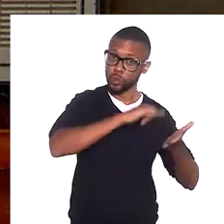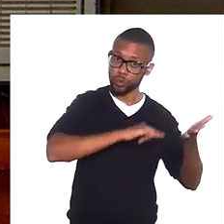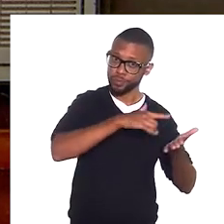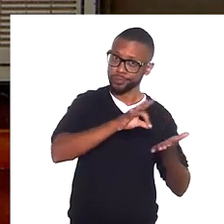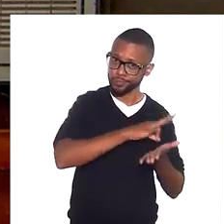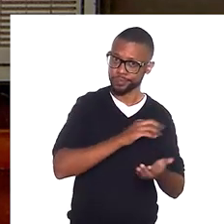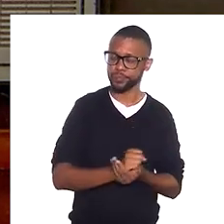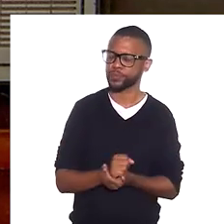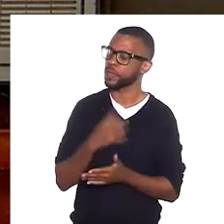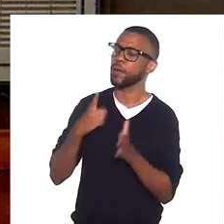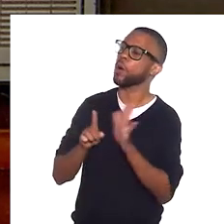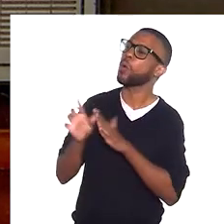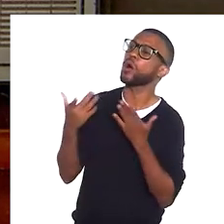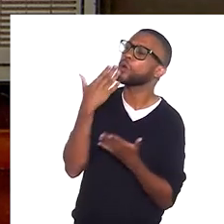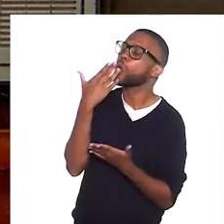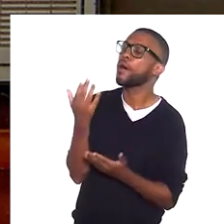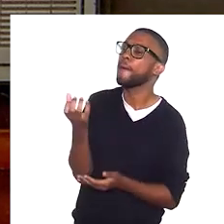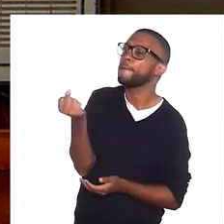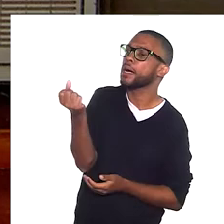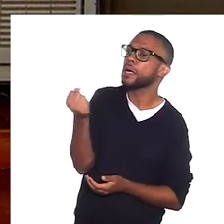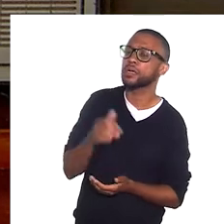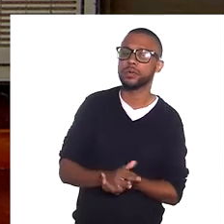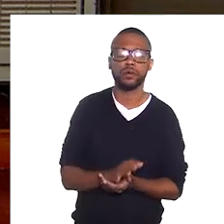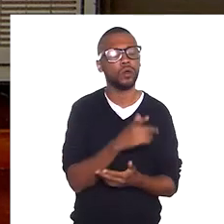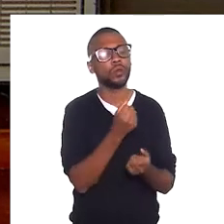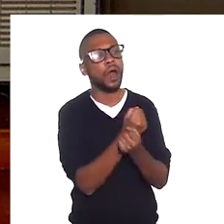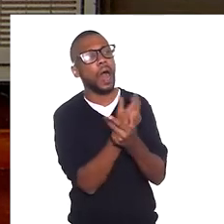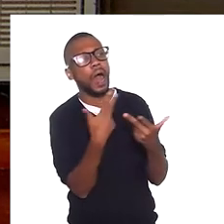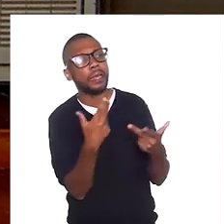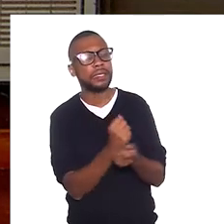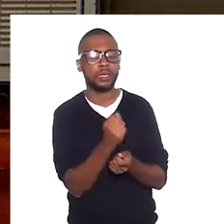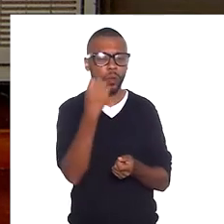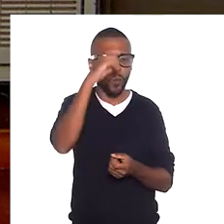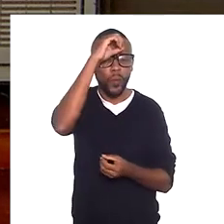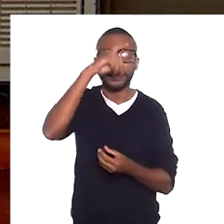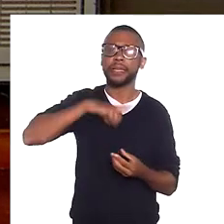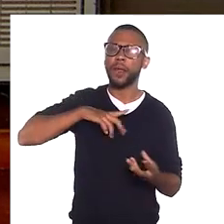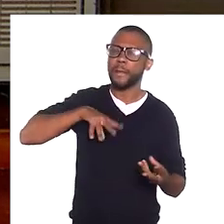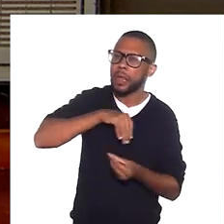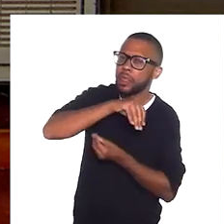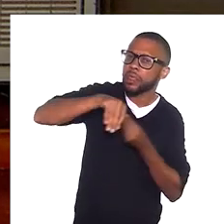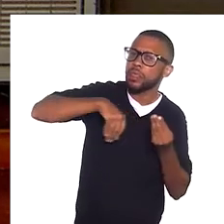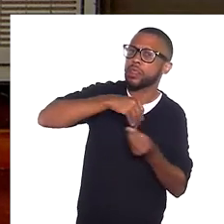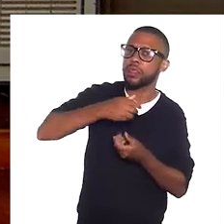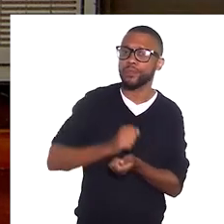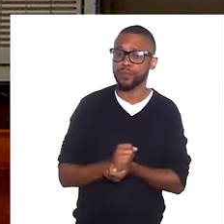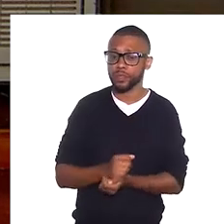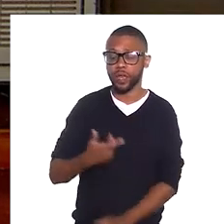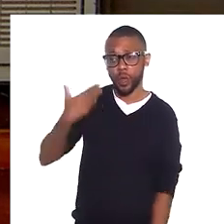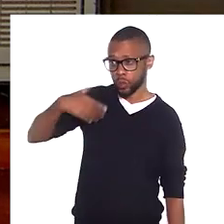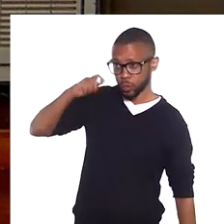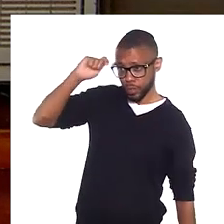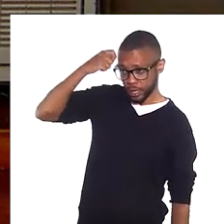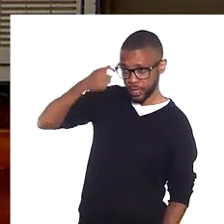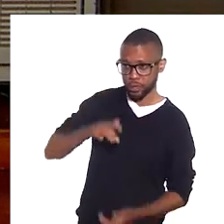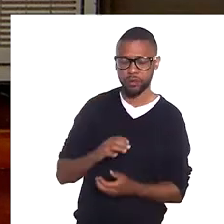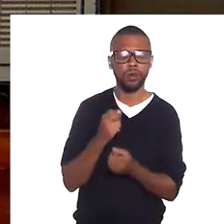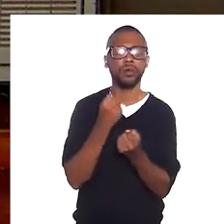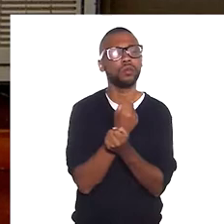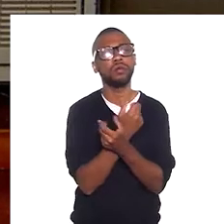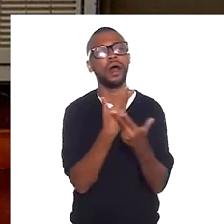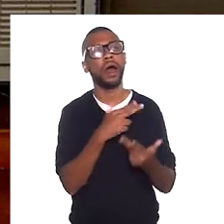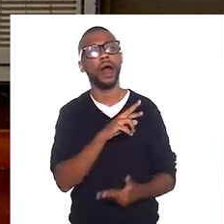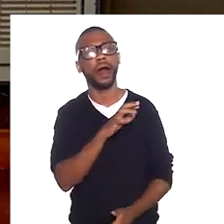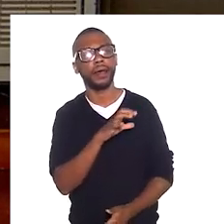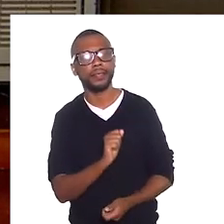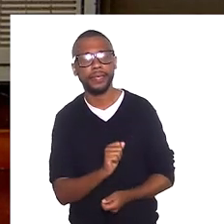é a cor? Branca. Qual é a sua raça? Eu não sei. É uma mistura muito grande. Qual é a sua cor? Sou negro. Qual é a